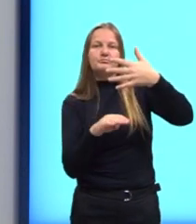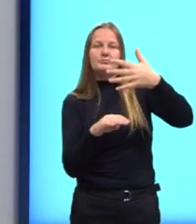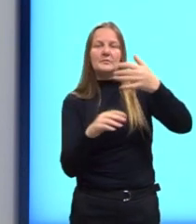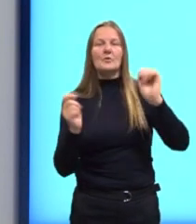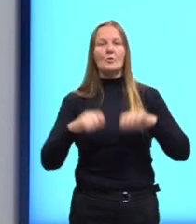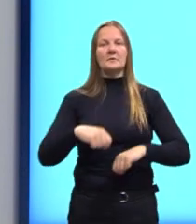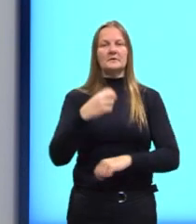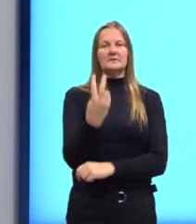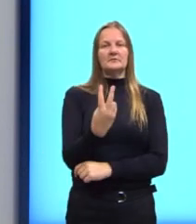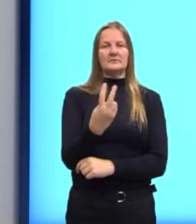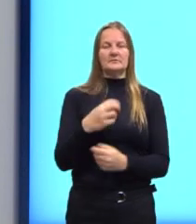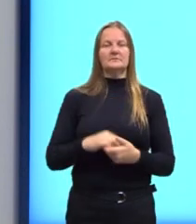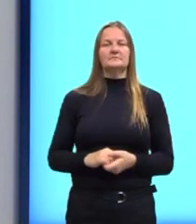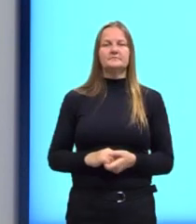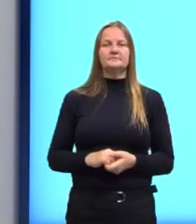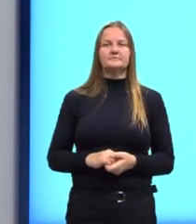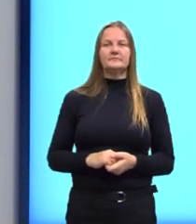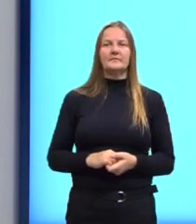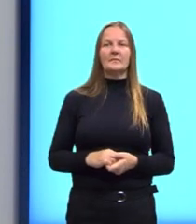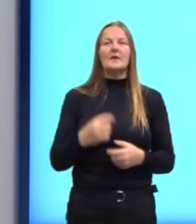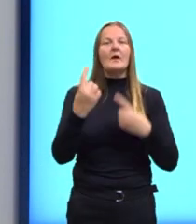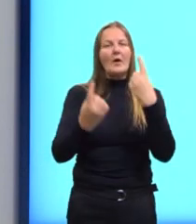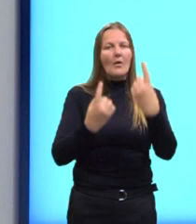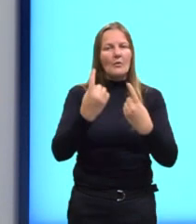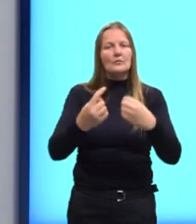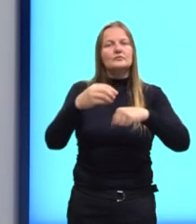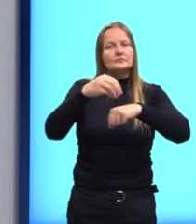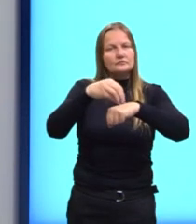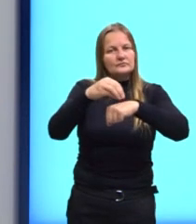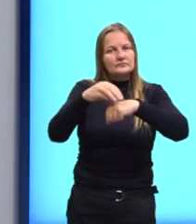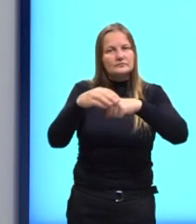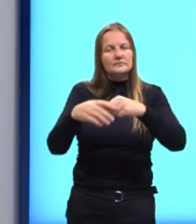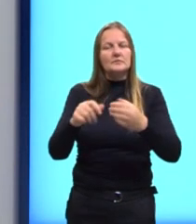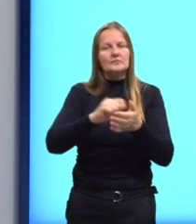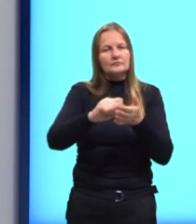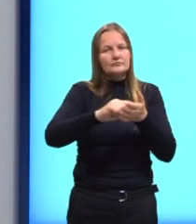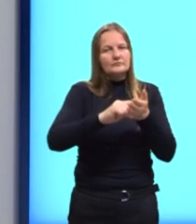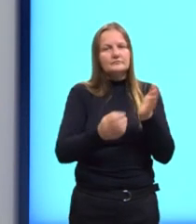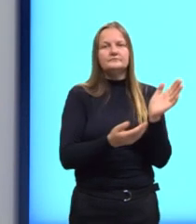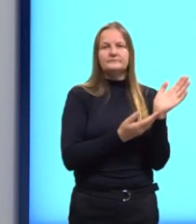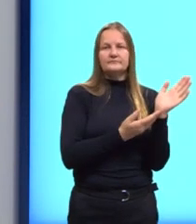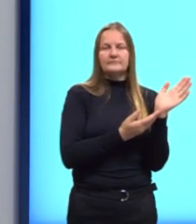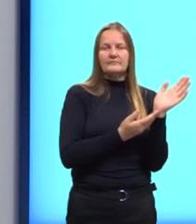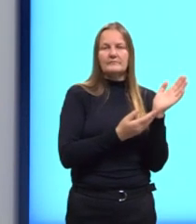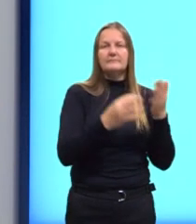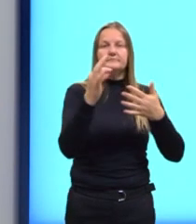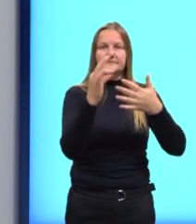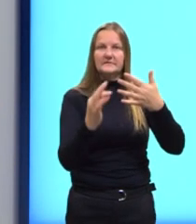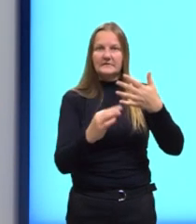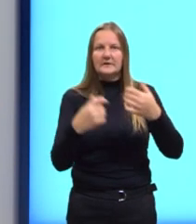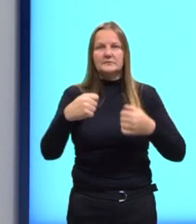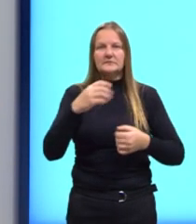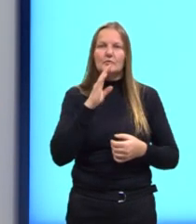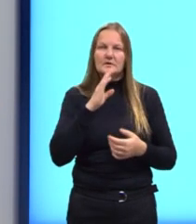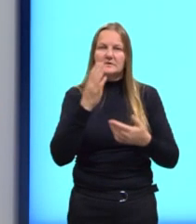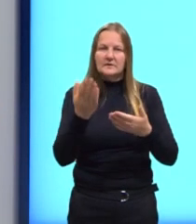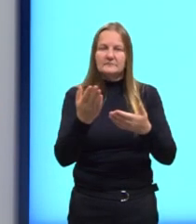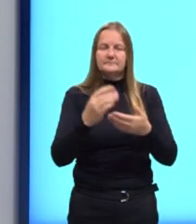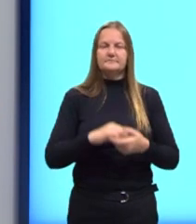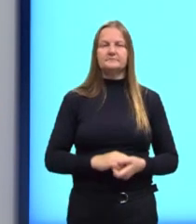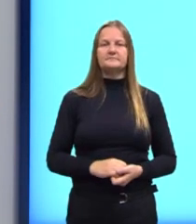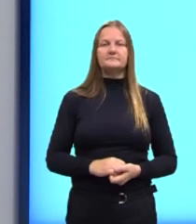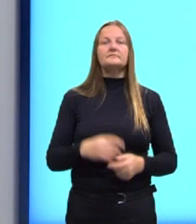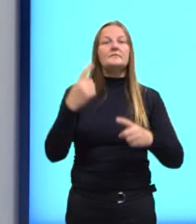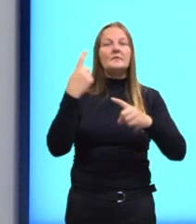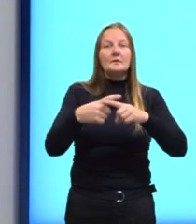e aí eu coloquei alguns escritos aqui, alguns detalhes que a gente precisa. Por quê?